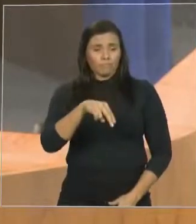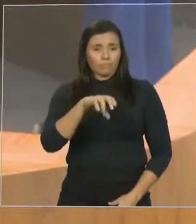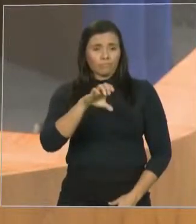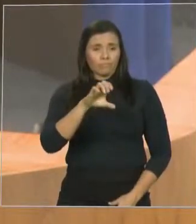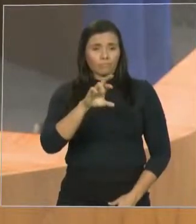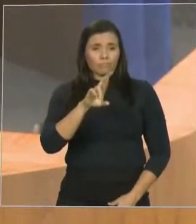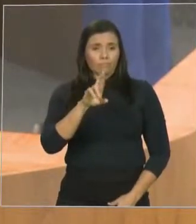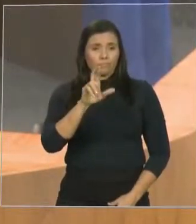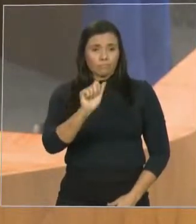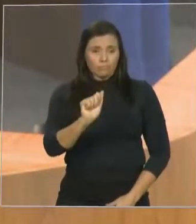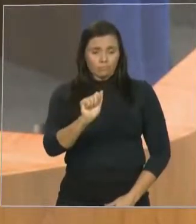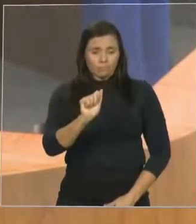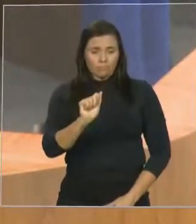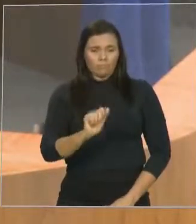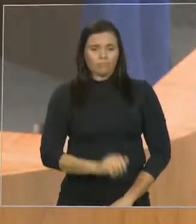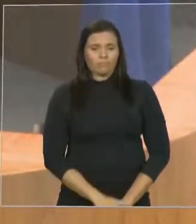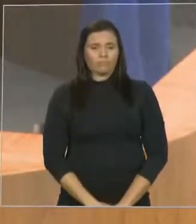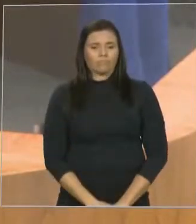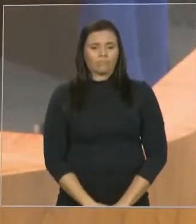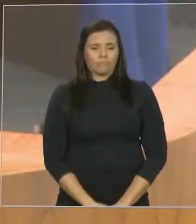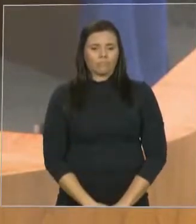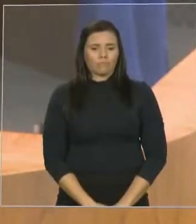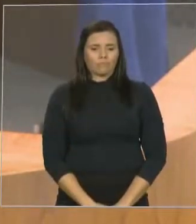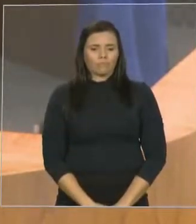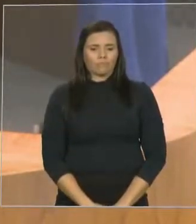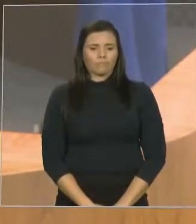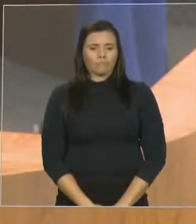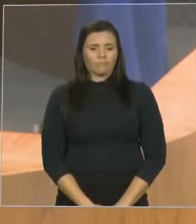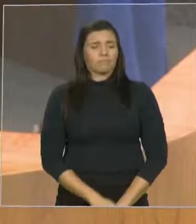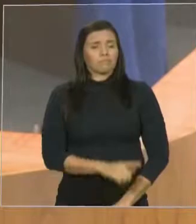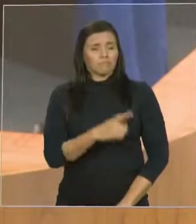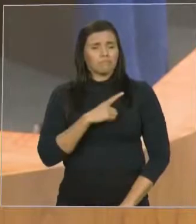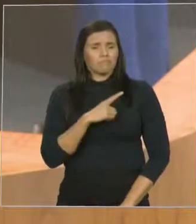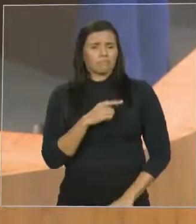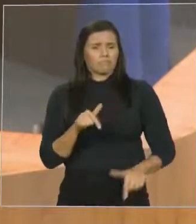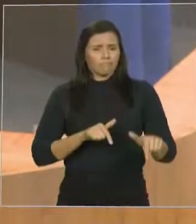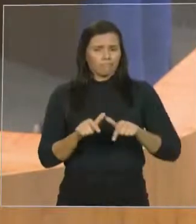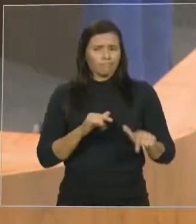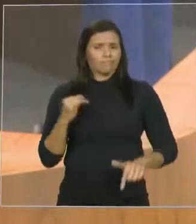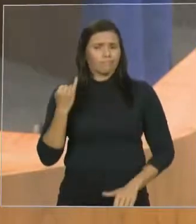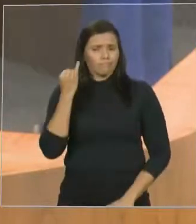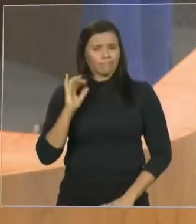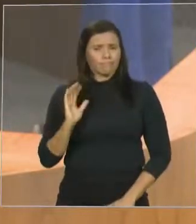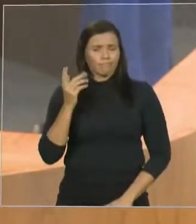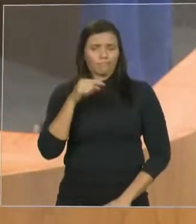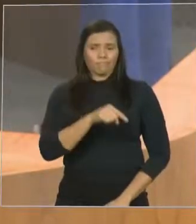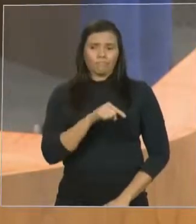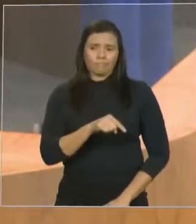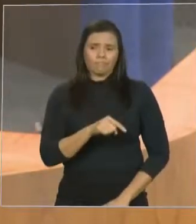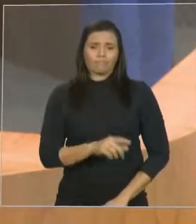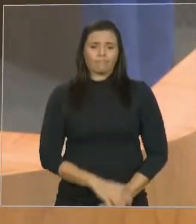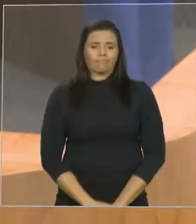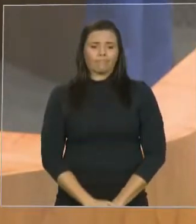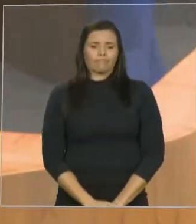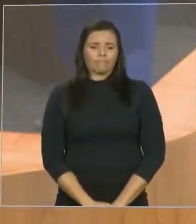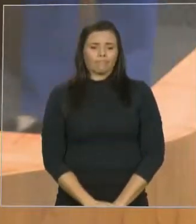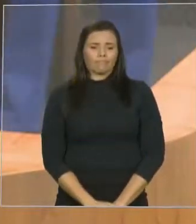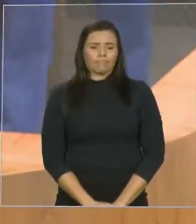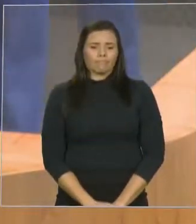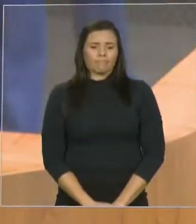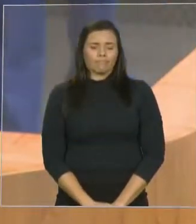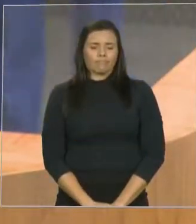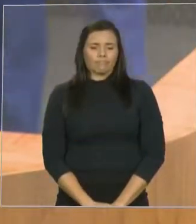assentamento este que recebeu ações importantes, na época que estávamos à frente do INCRA, mas, como